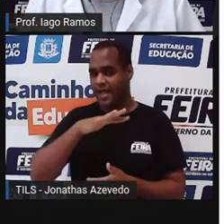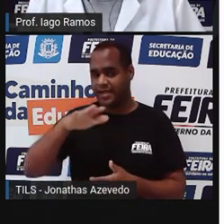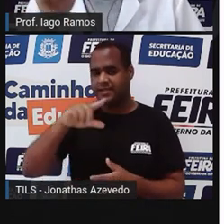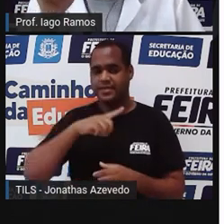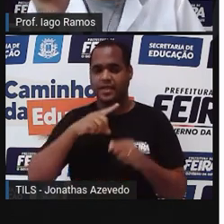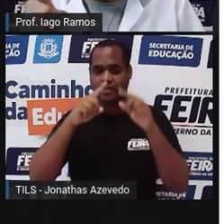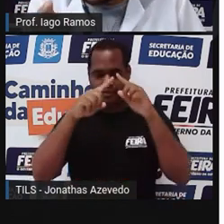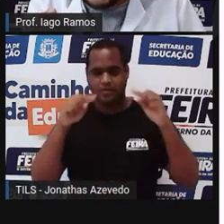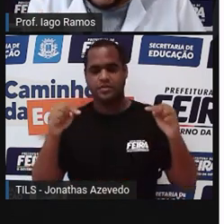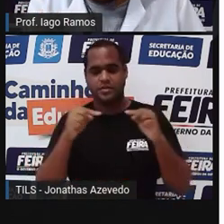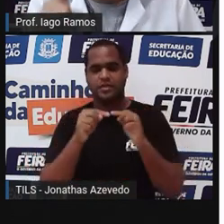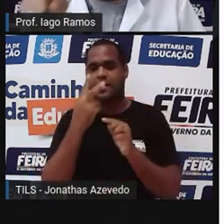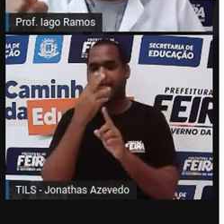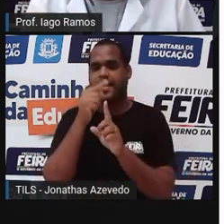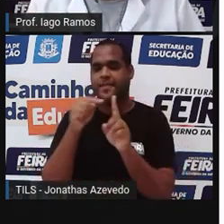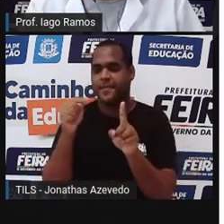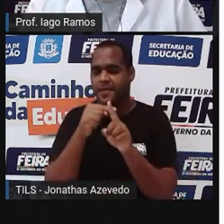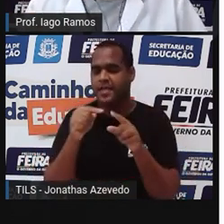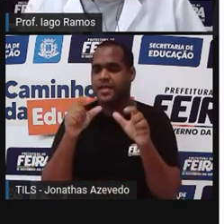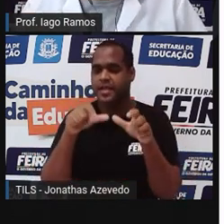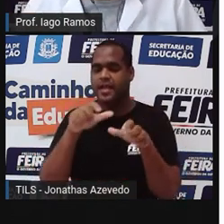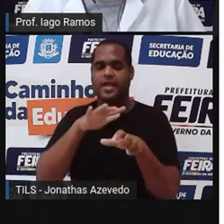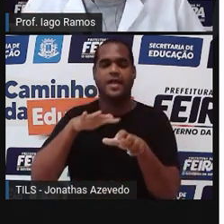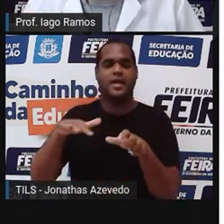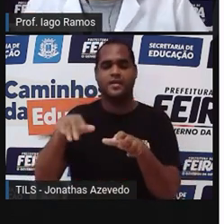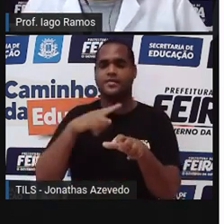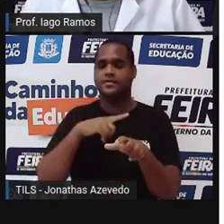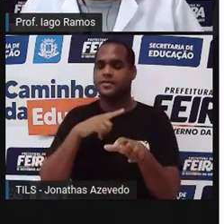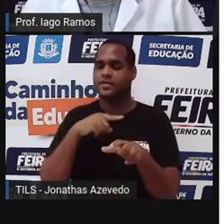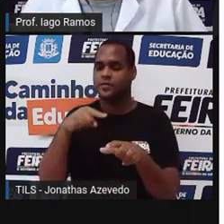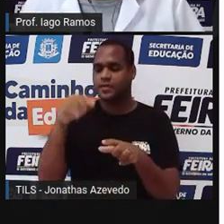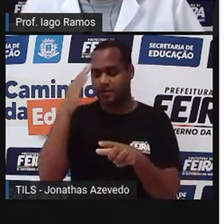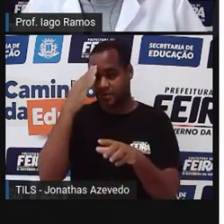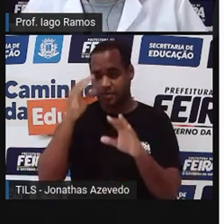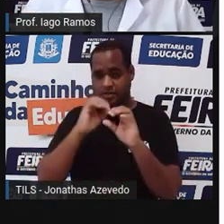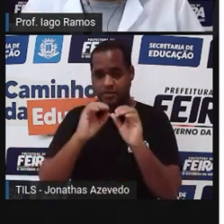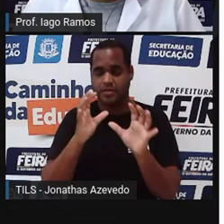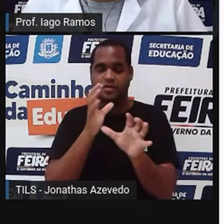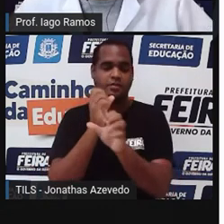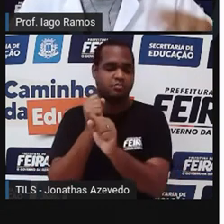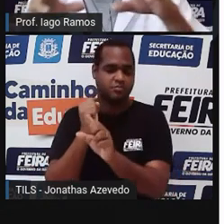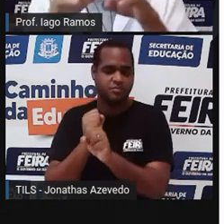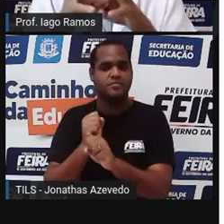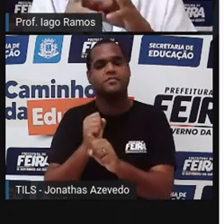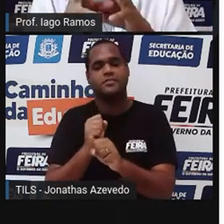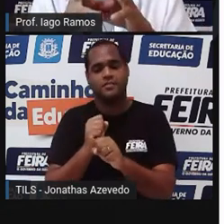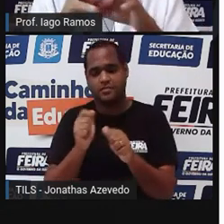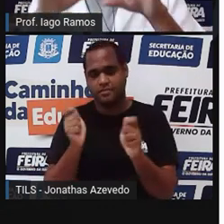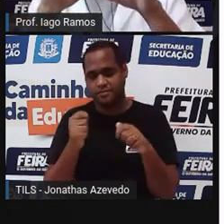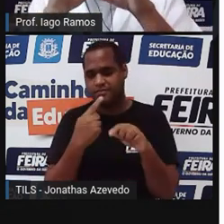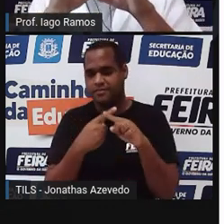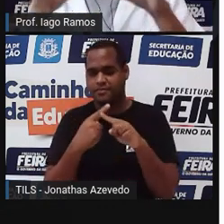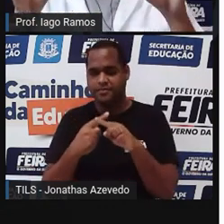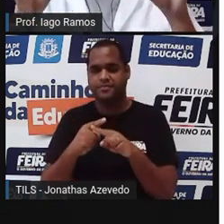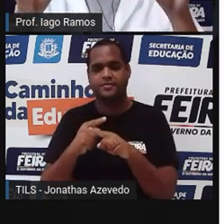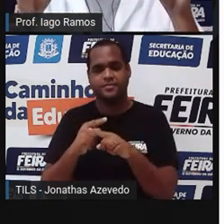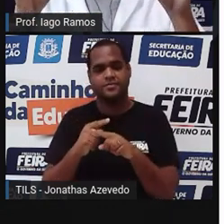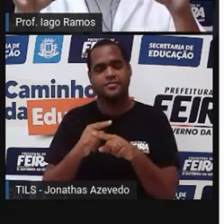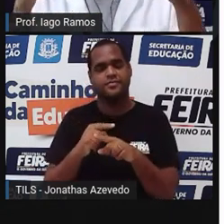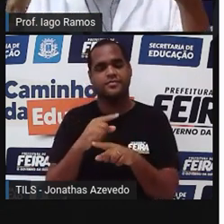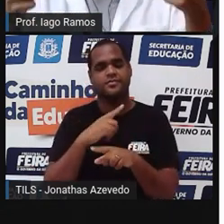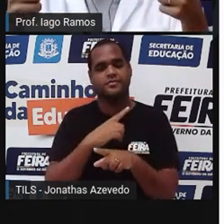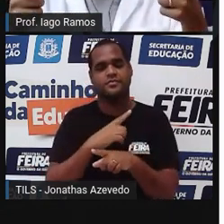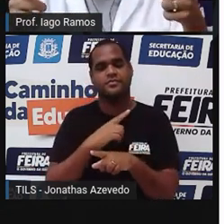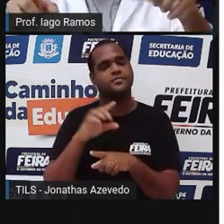losango é metade da área desse retângulo que a gente acabou de calcular. Por quê? Porque aquele losango é um retângulo